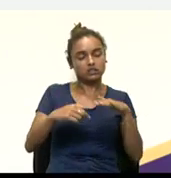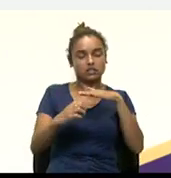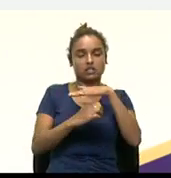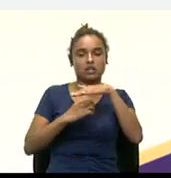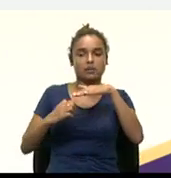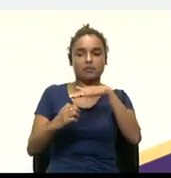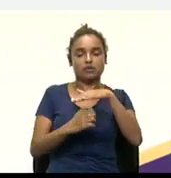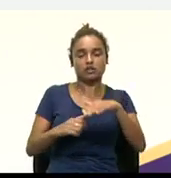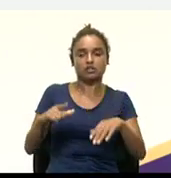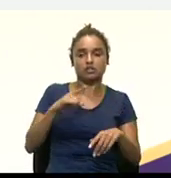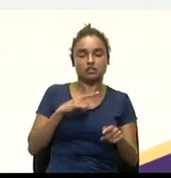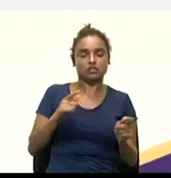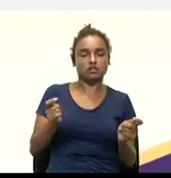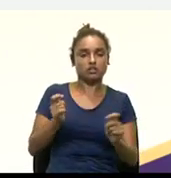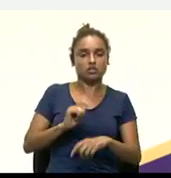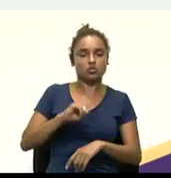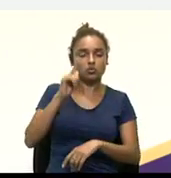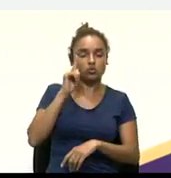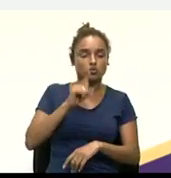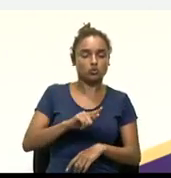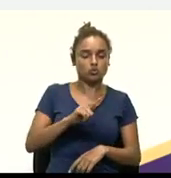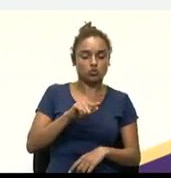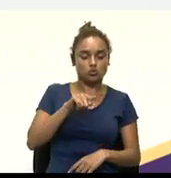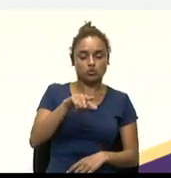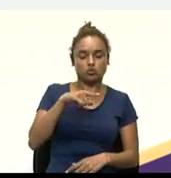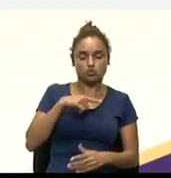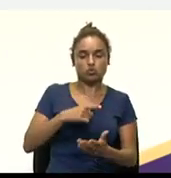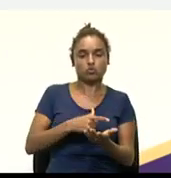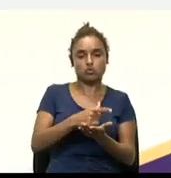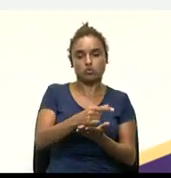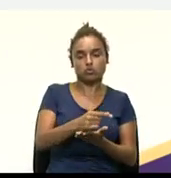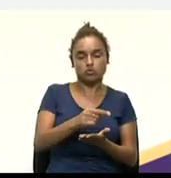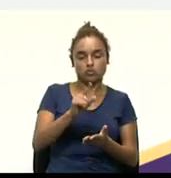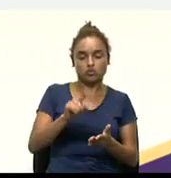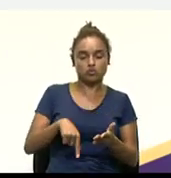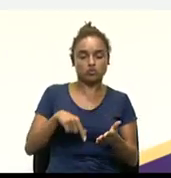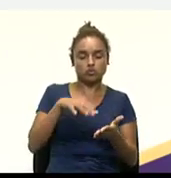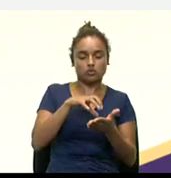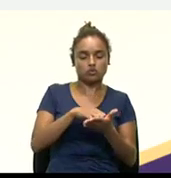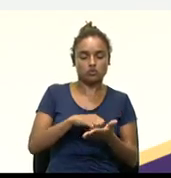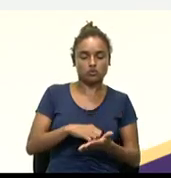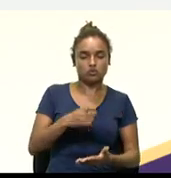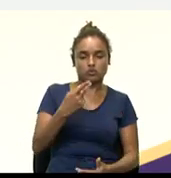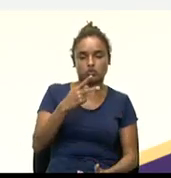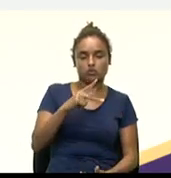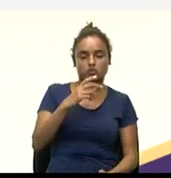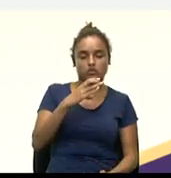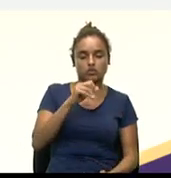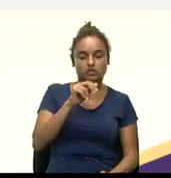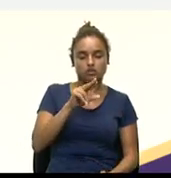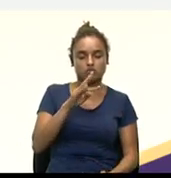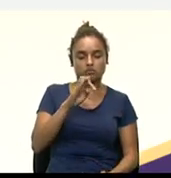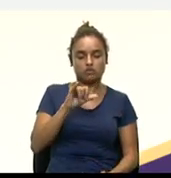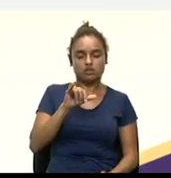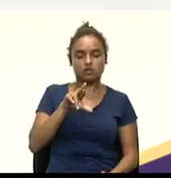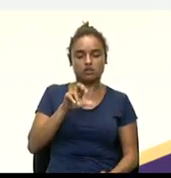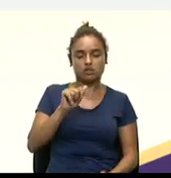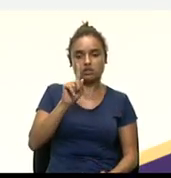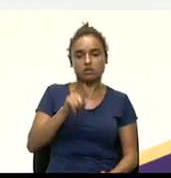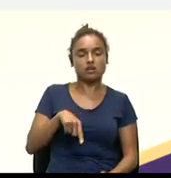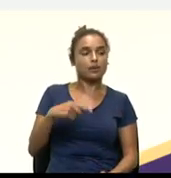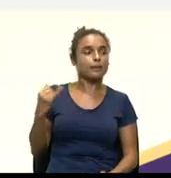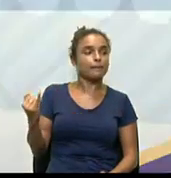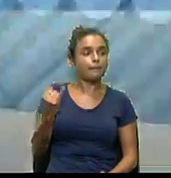que possibilita, né? Então, você adquirir e registrar a sua carteira. Também, é